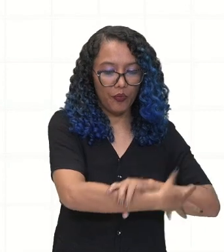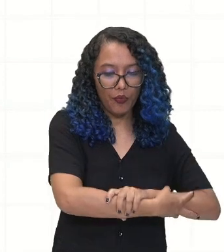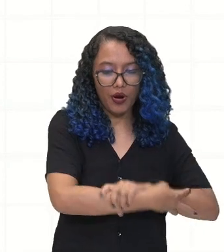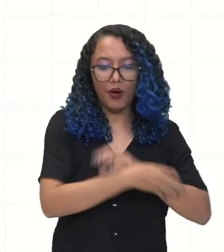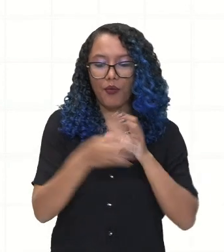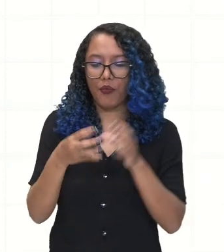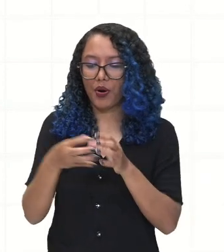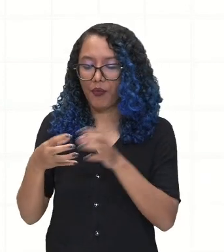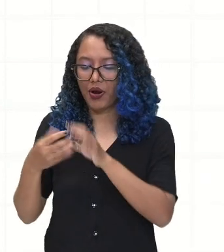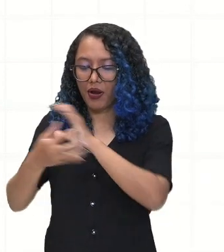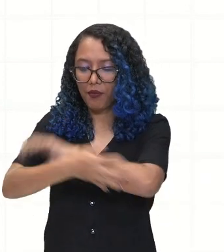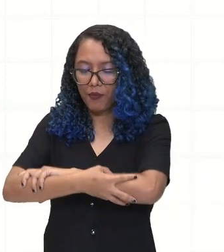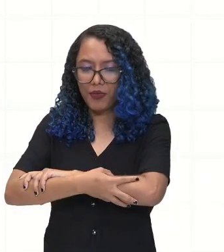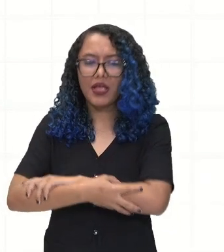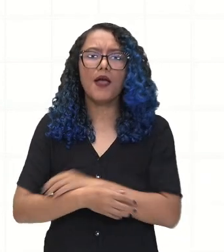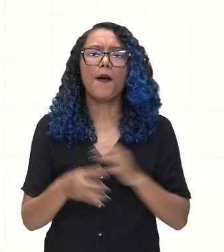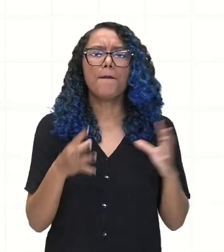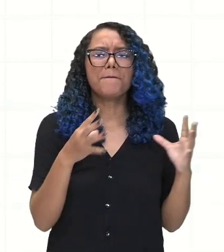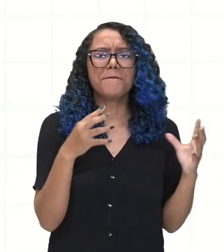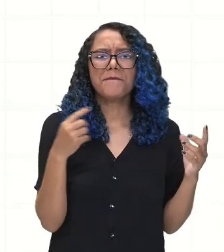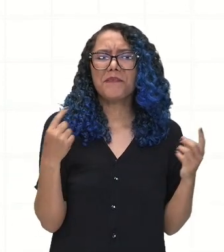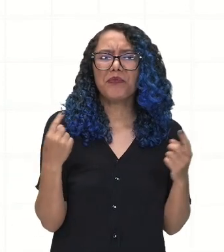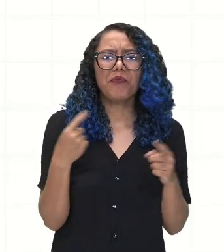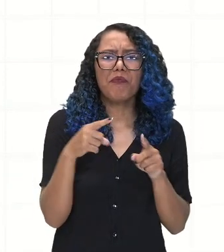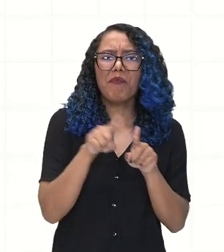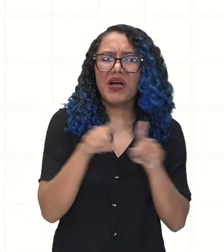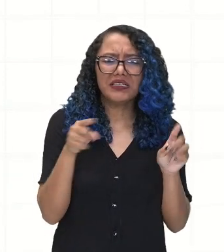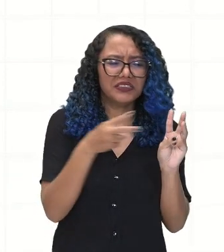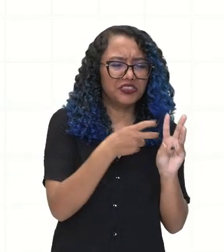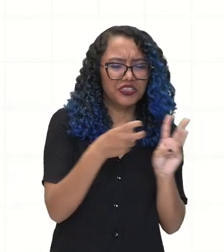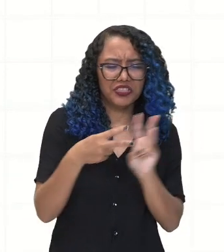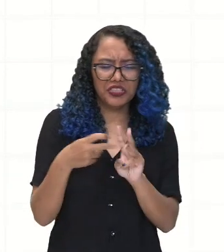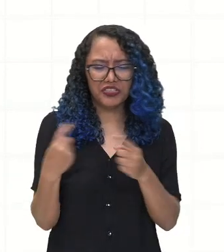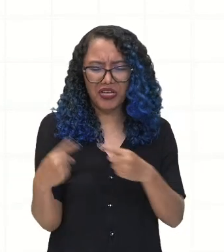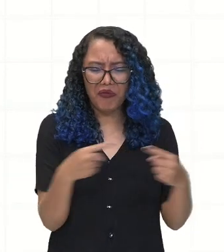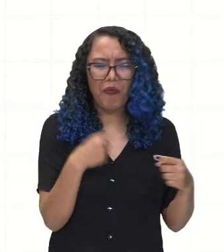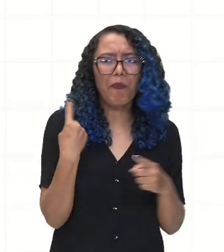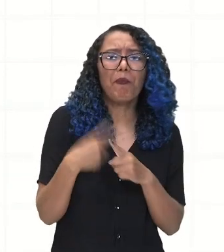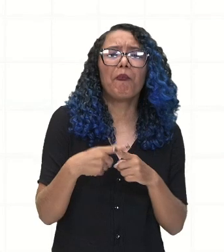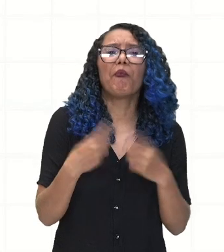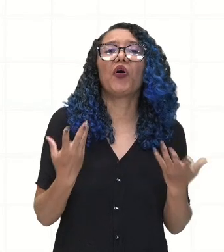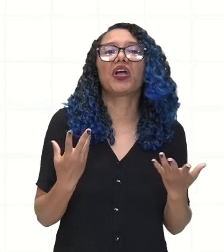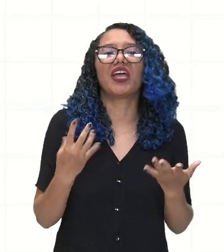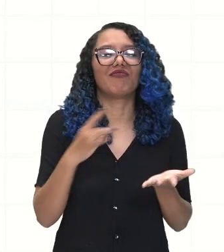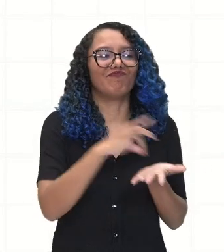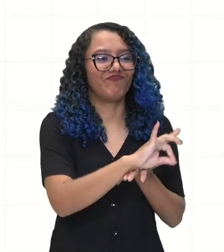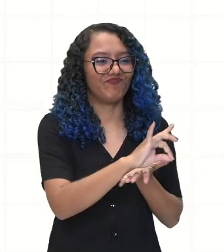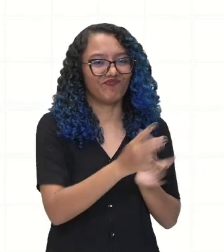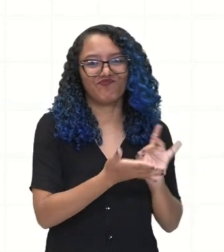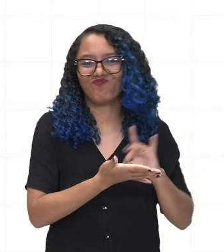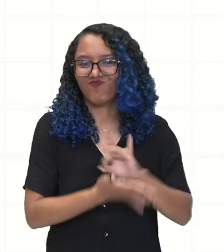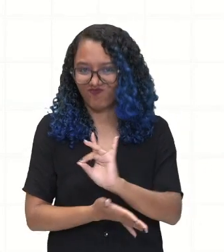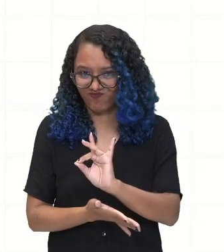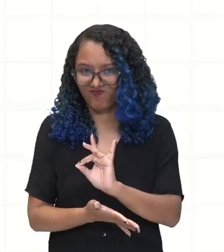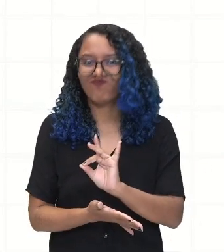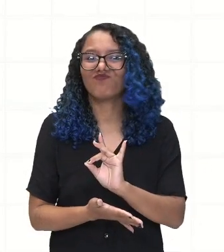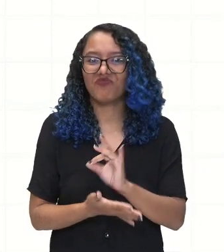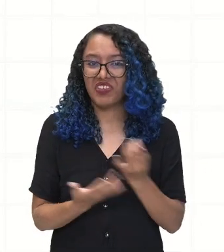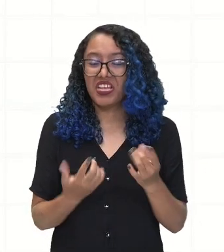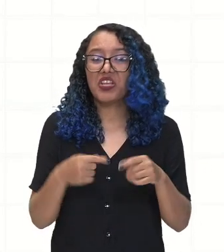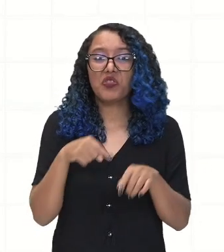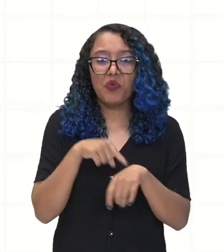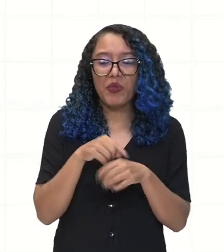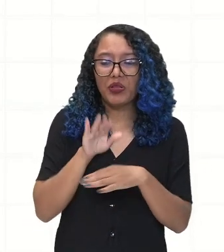contrários? Porque eles eram tribos ali rivais. Então, momento em que eles apoiam esse grupo europeu,